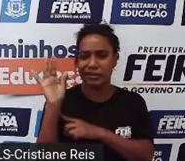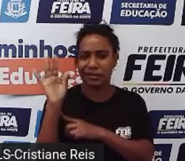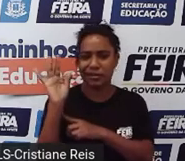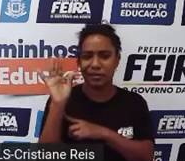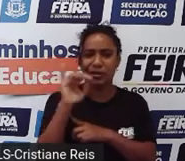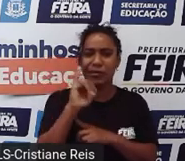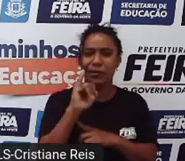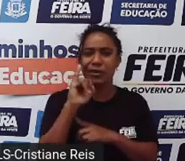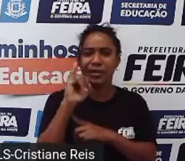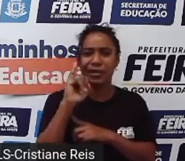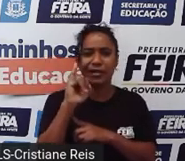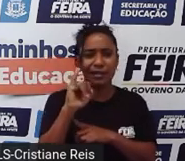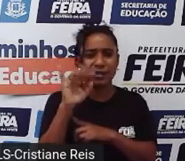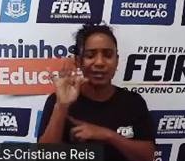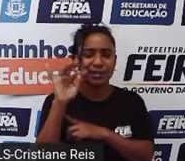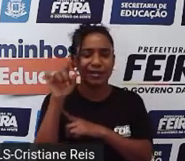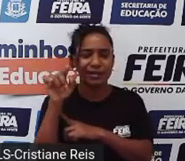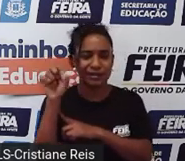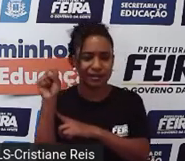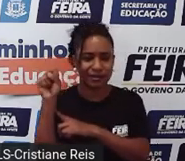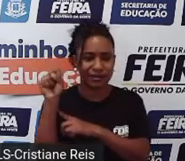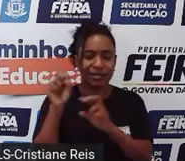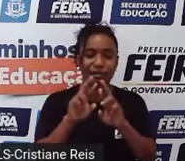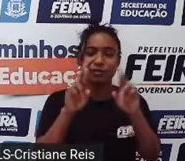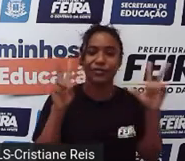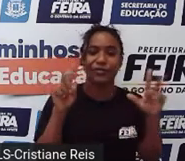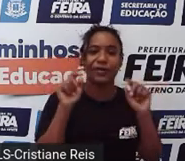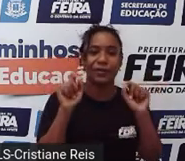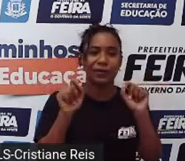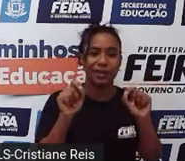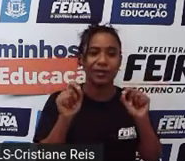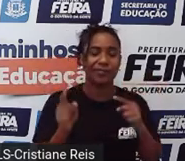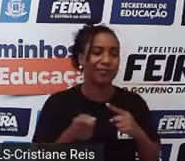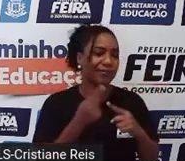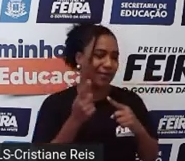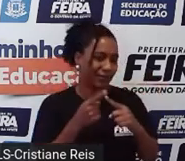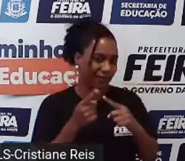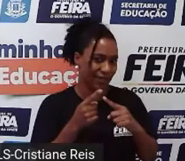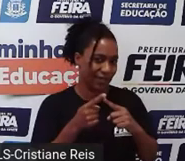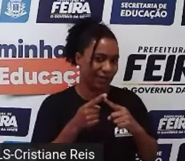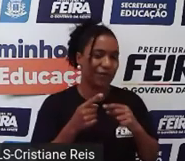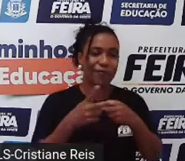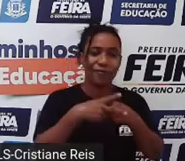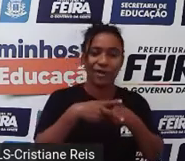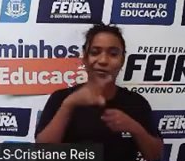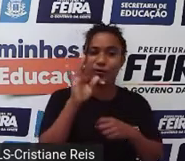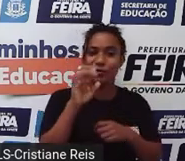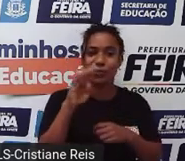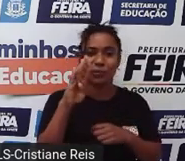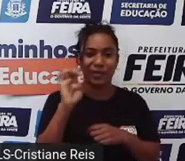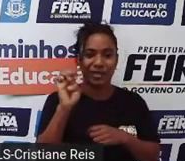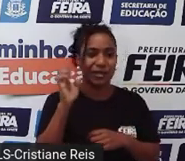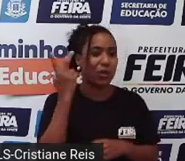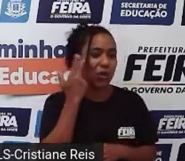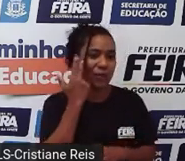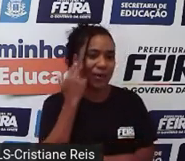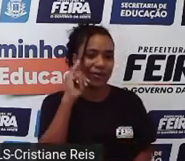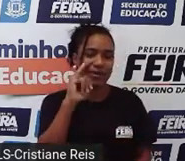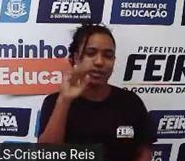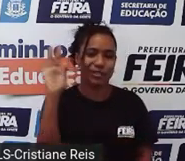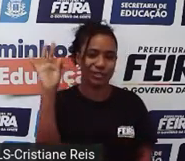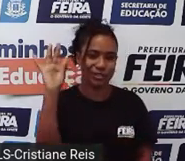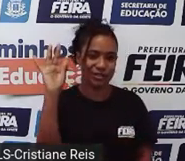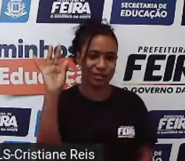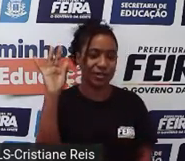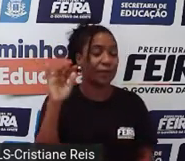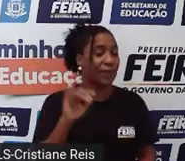nós temos a conjugação do verbo to be com o pronome it, na sua forma normal. E aqui na sua forma contrata. Então,